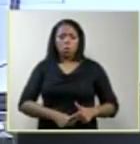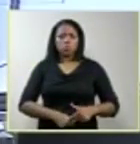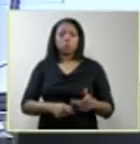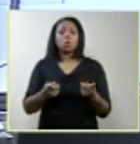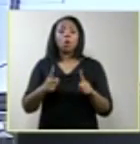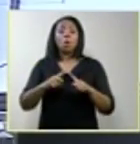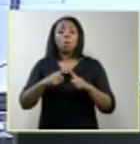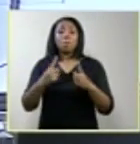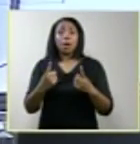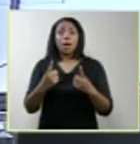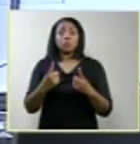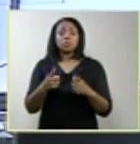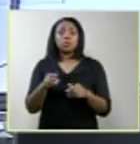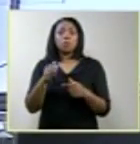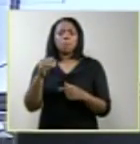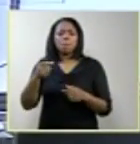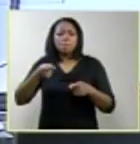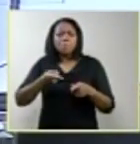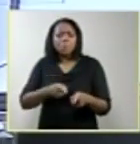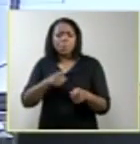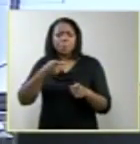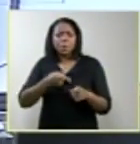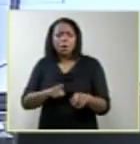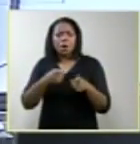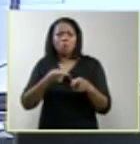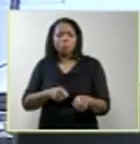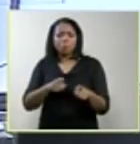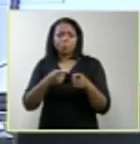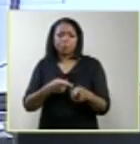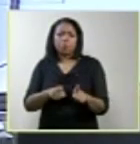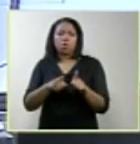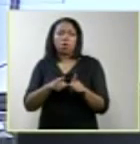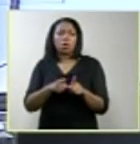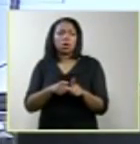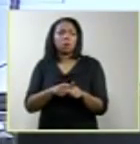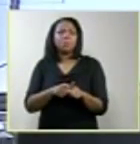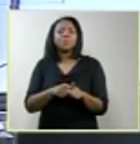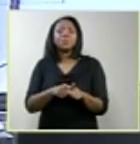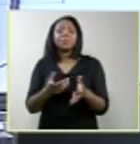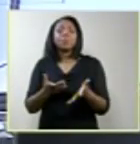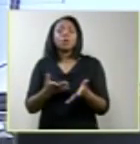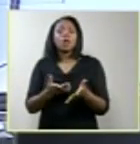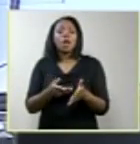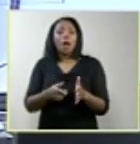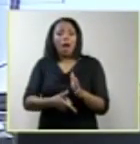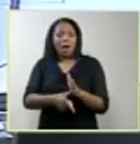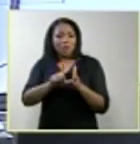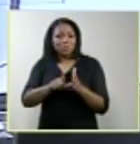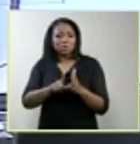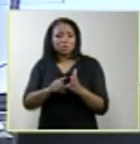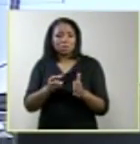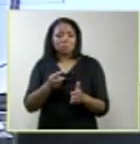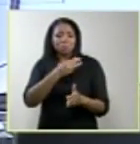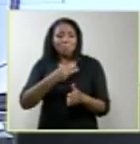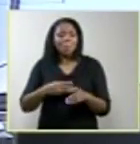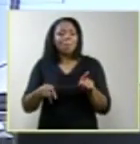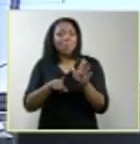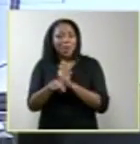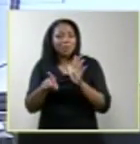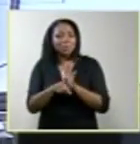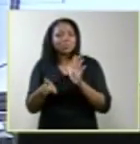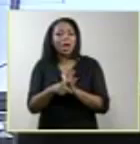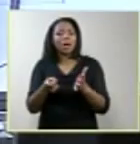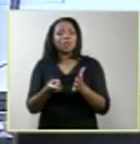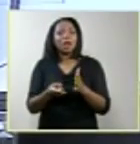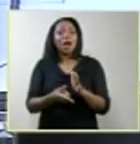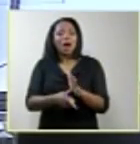polidrame, ele provoca, a vossa senhorinha havia perguntado, insuficiência venosa, partos